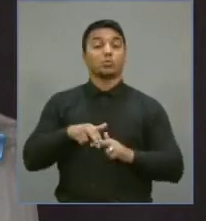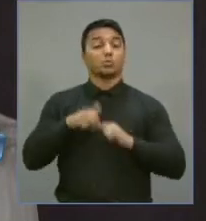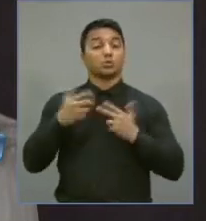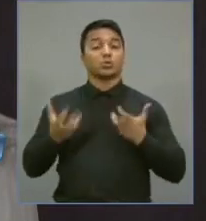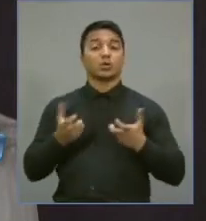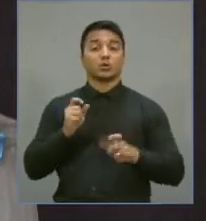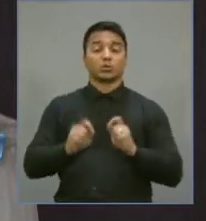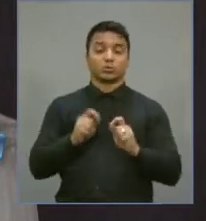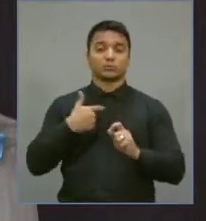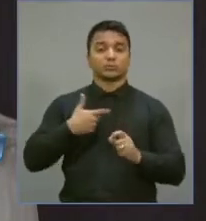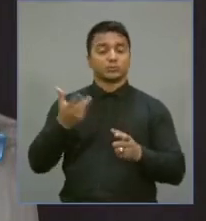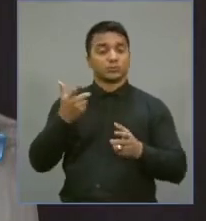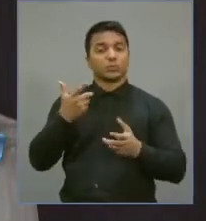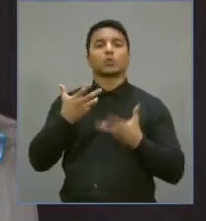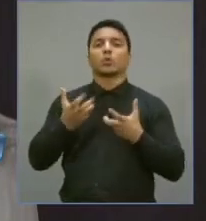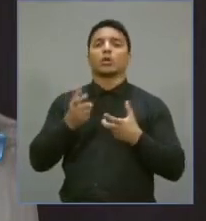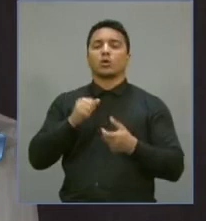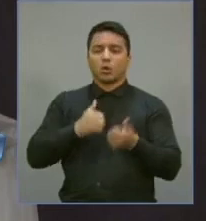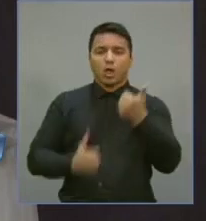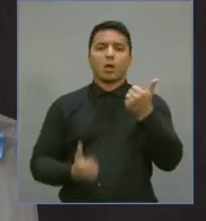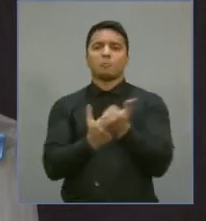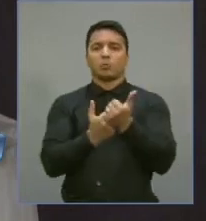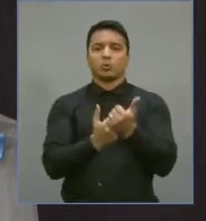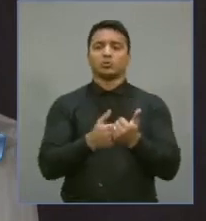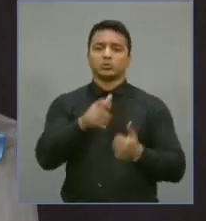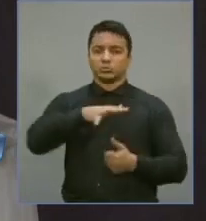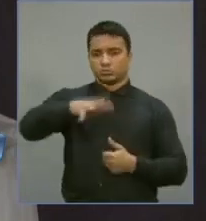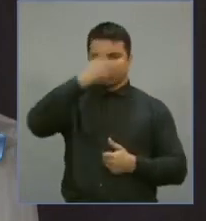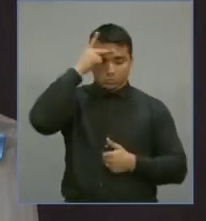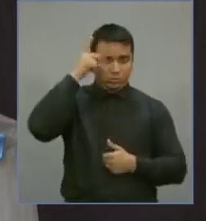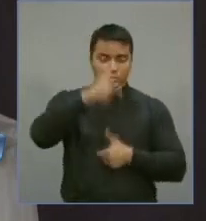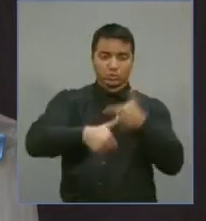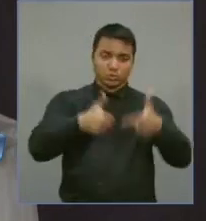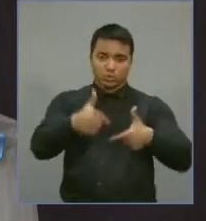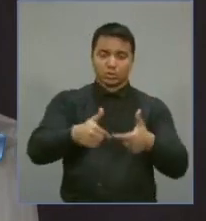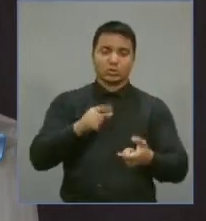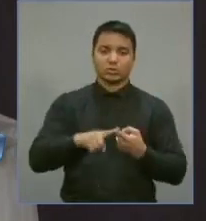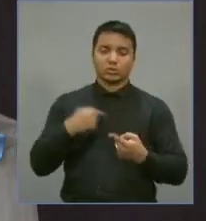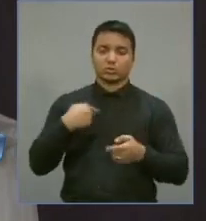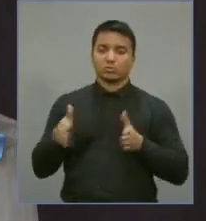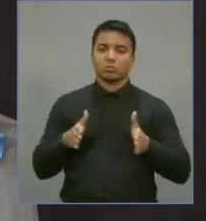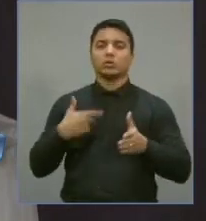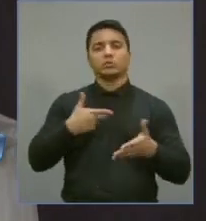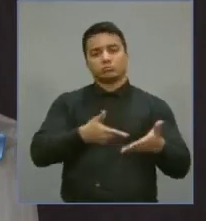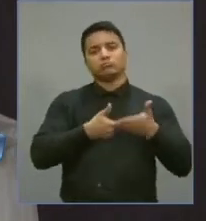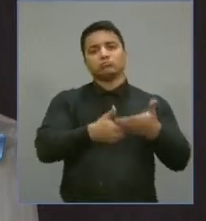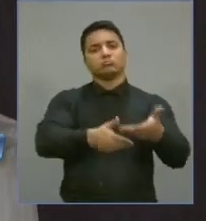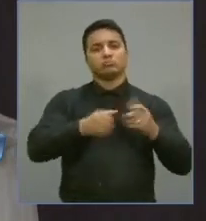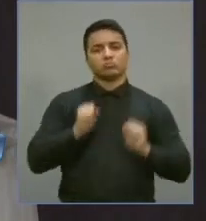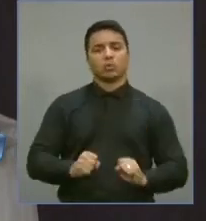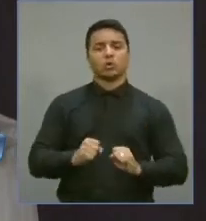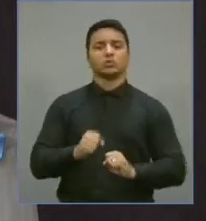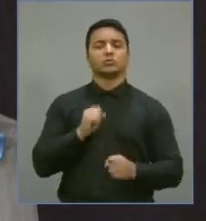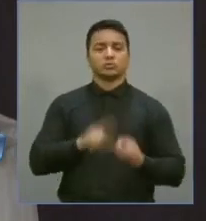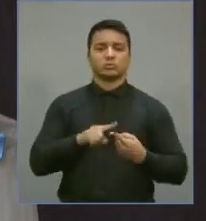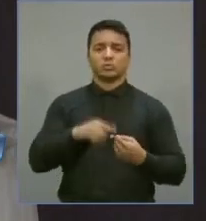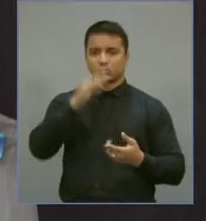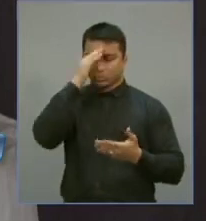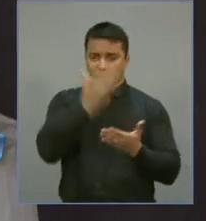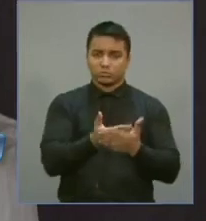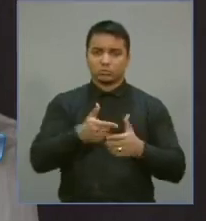queria aqui depositar o meu apoio a estes servidores, o nosso mandato à disposição e acreditar na luta